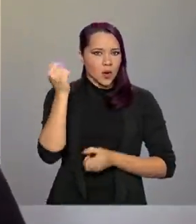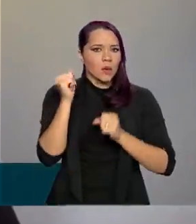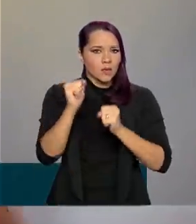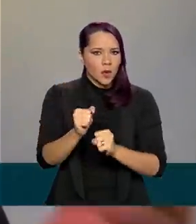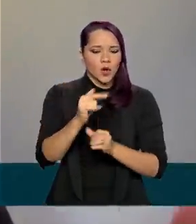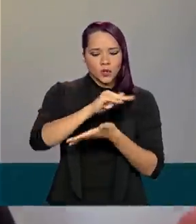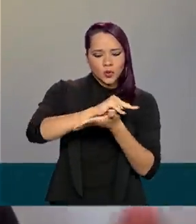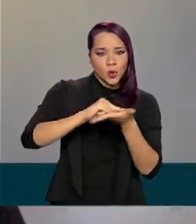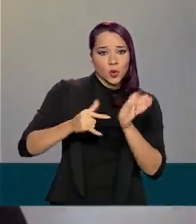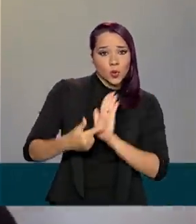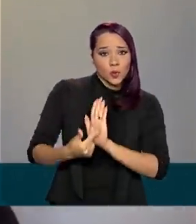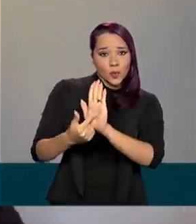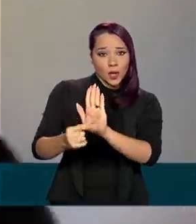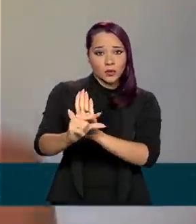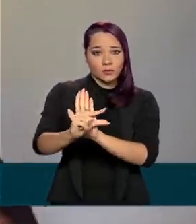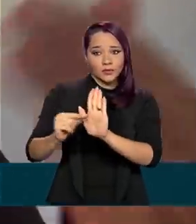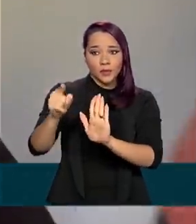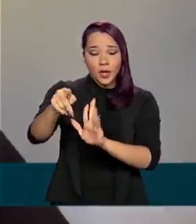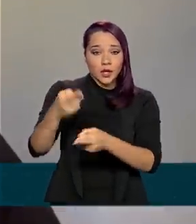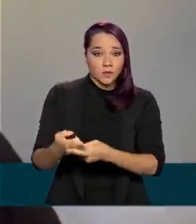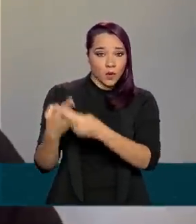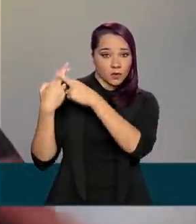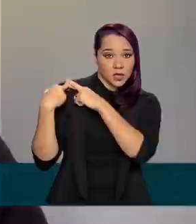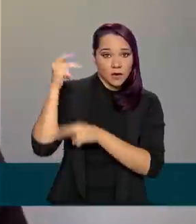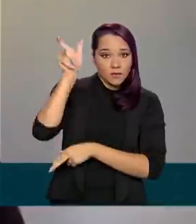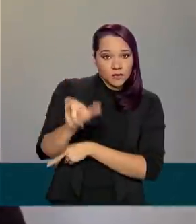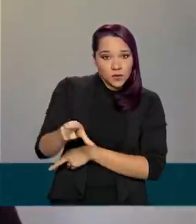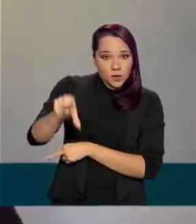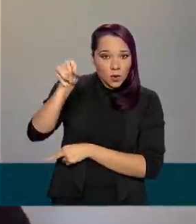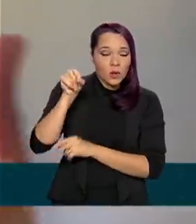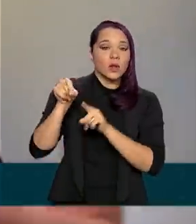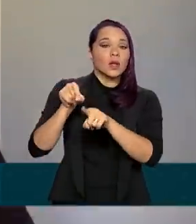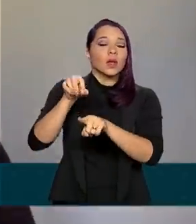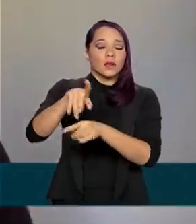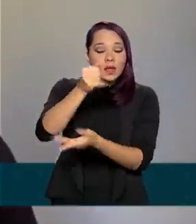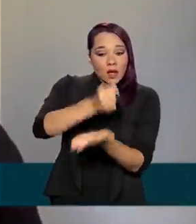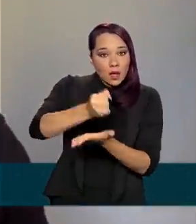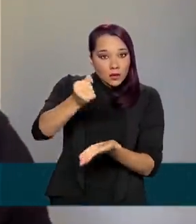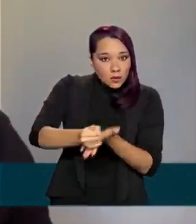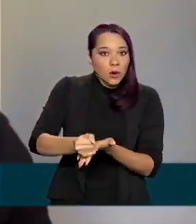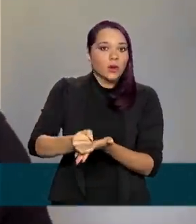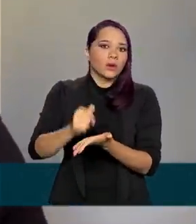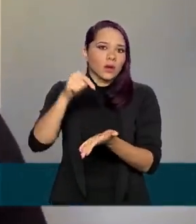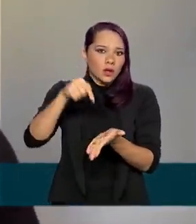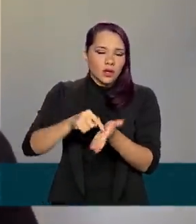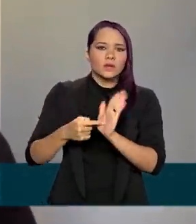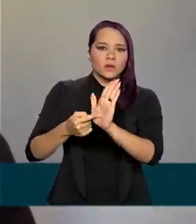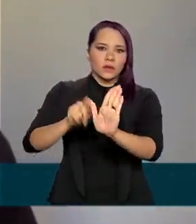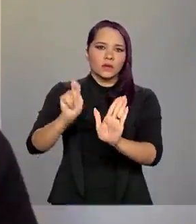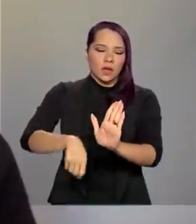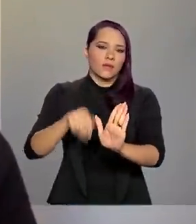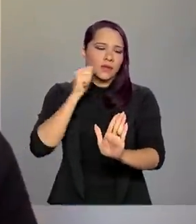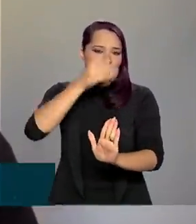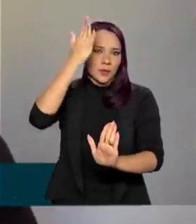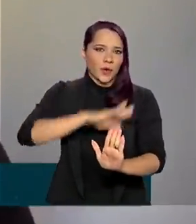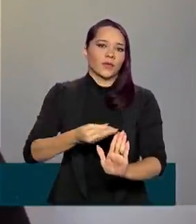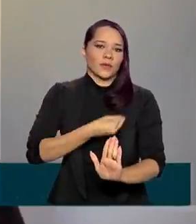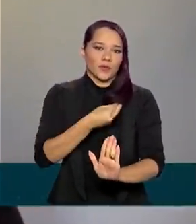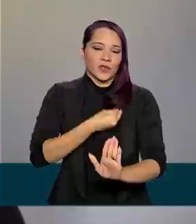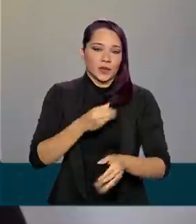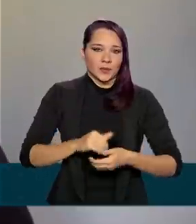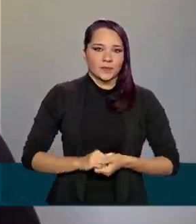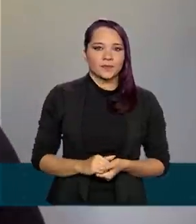procurador por meio de um mandato público, por meio de uma procuração de estado em cartório, e essa procuração será um documento suficiente para a realização da comprovação de vida.